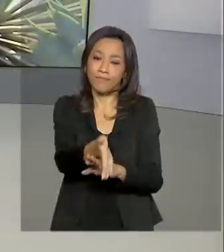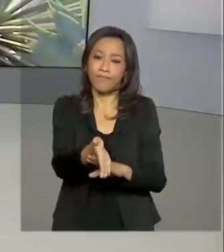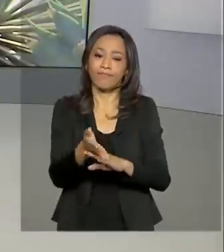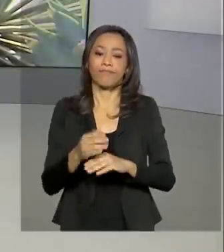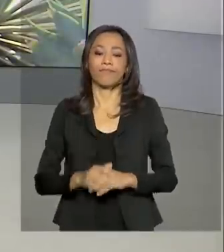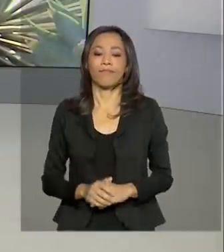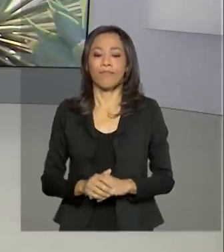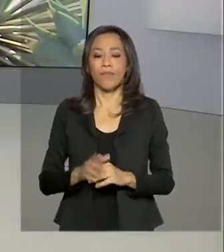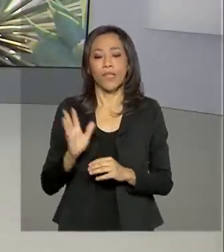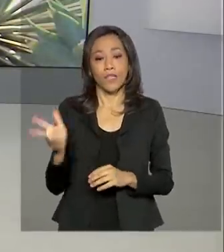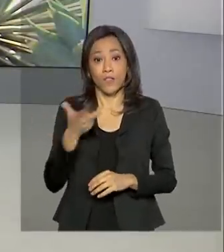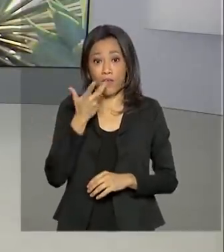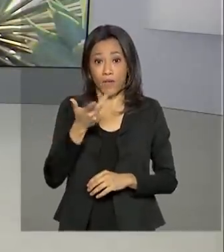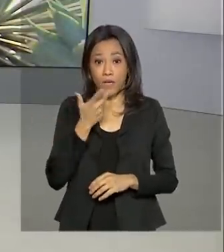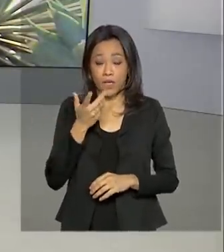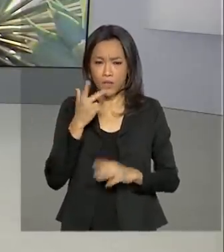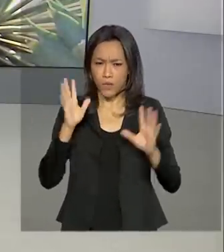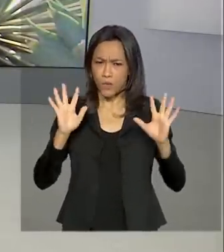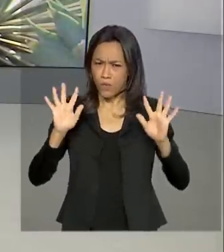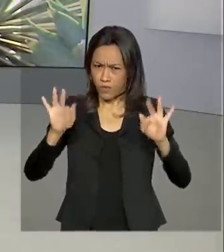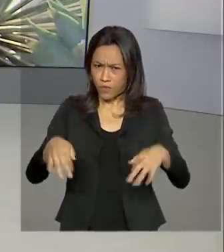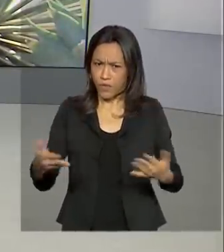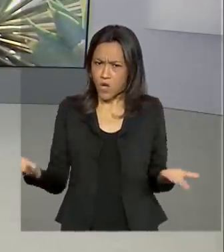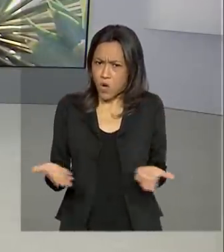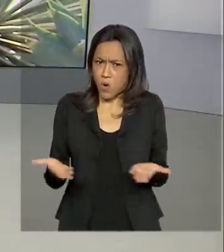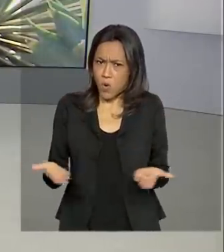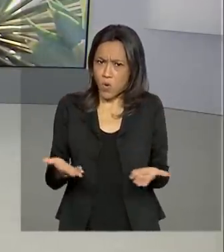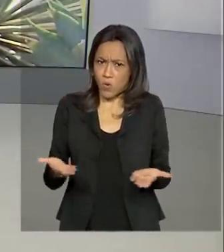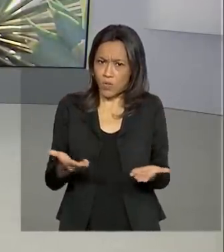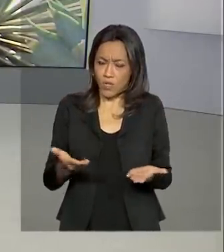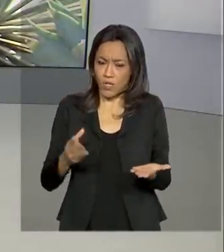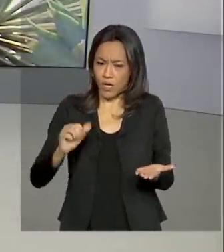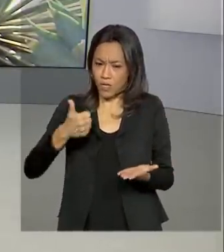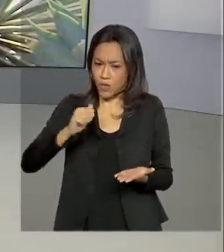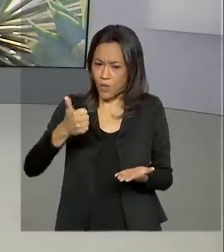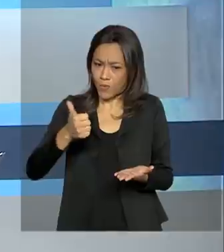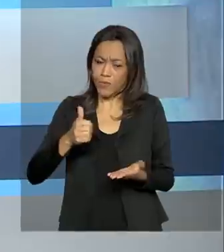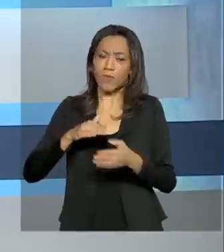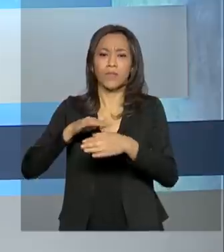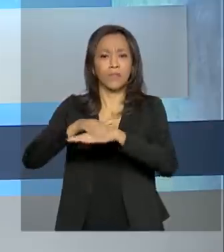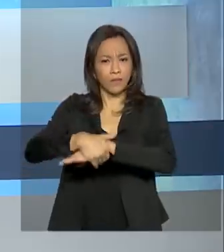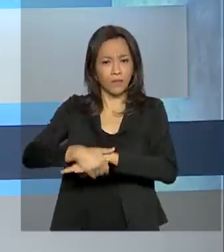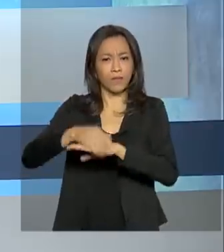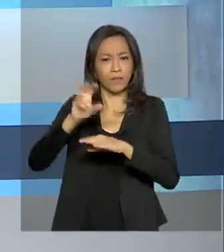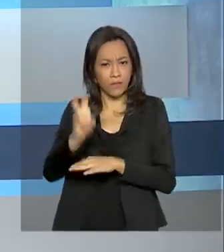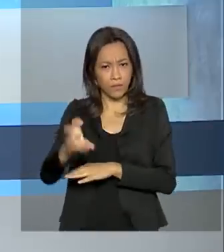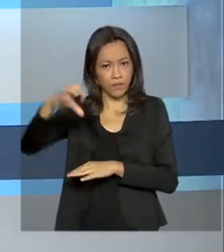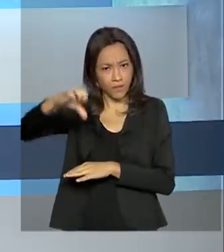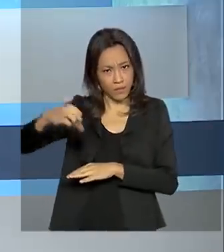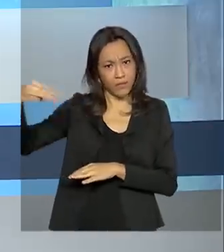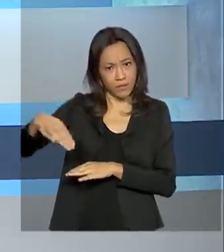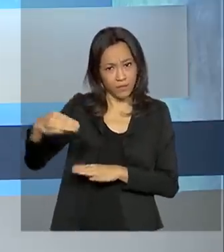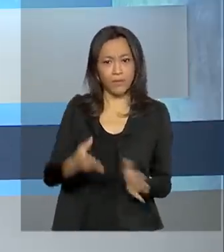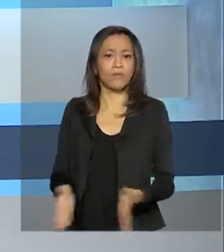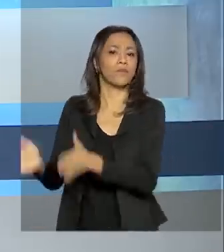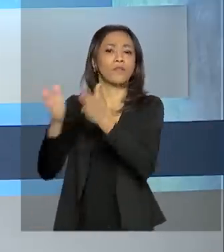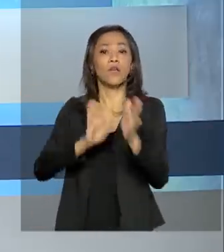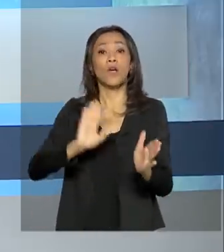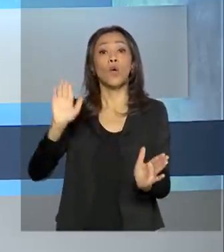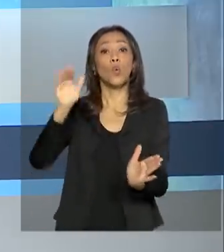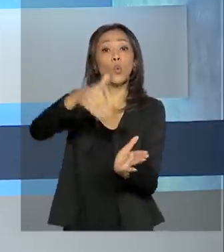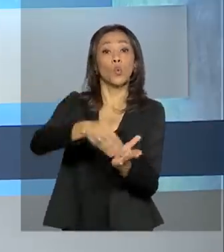Obrigada, Glauco. Só reforçando, termina o prazo às 11h59 da noite de hoje. Obrigada. E agora, uma última